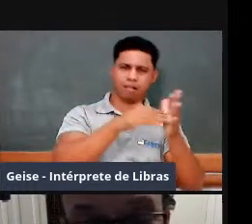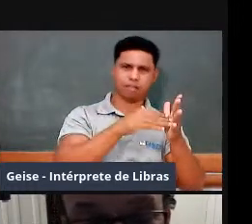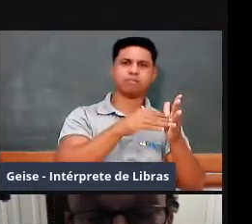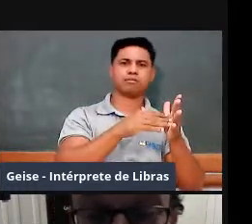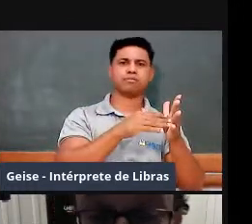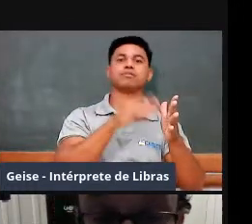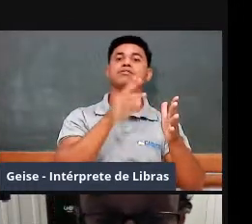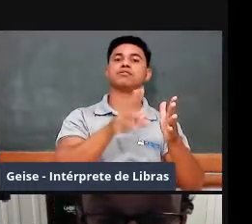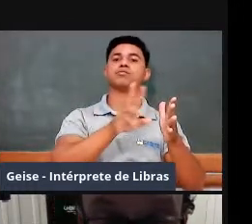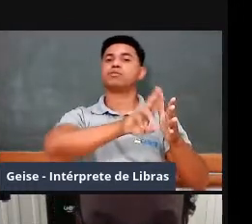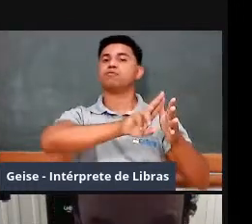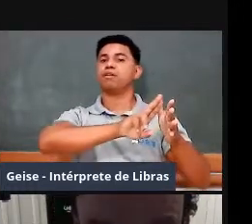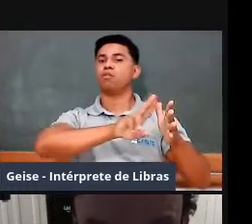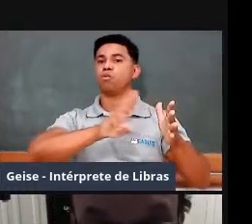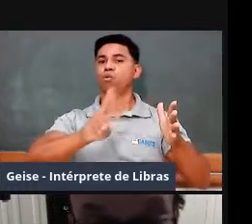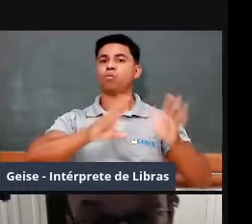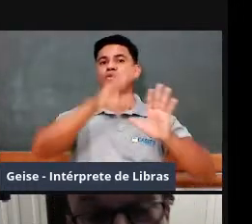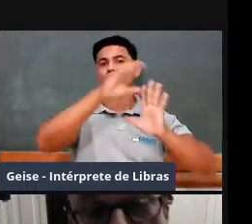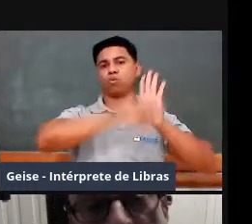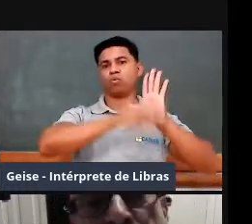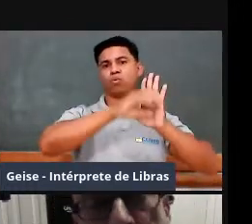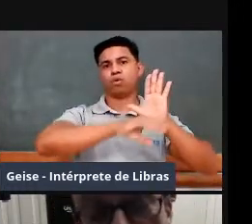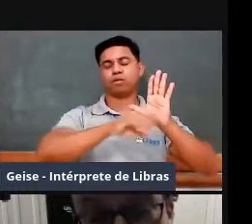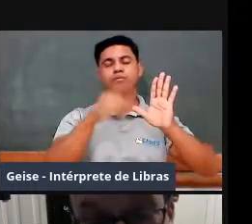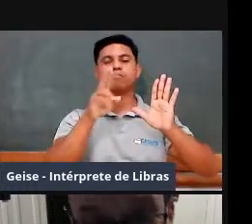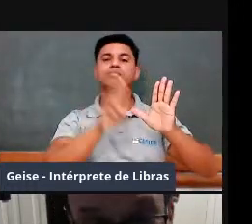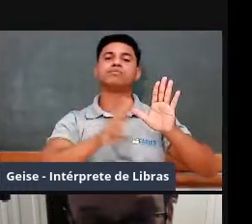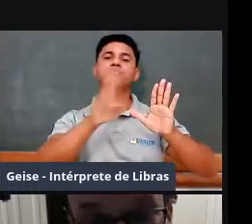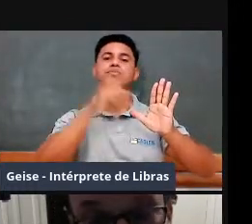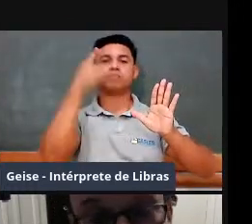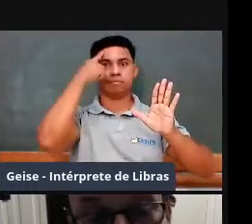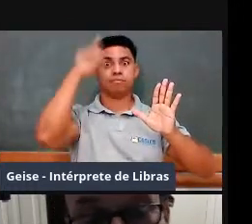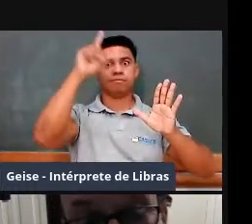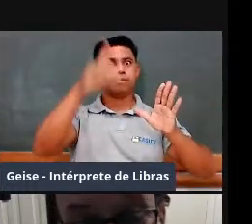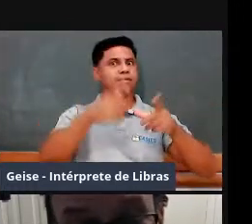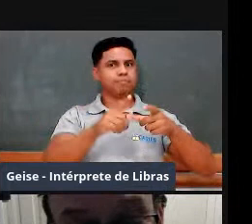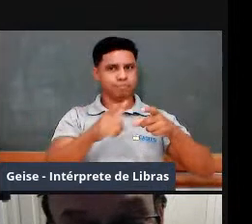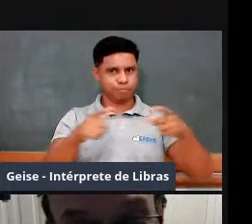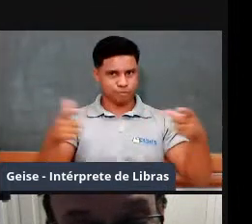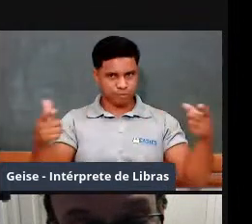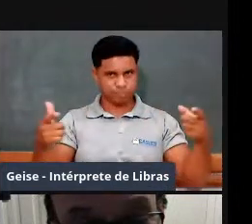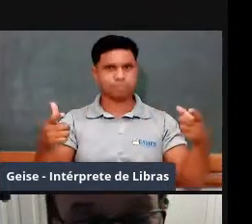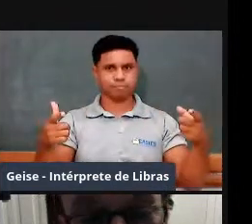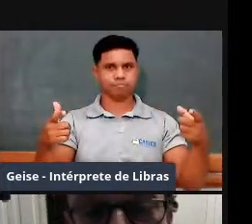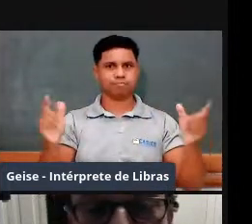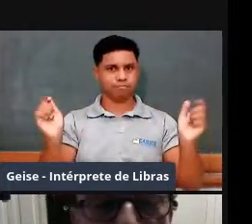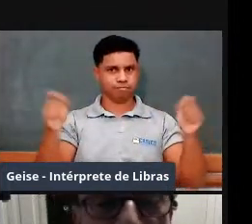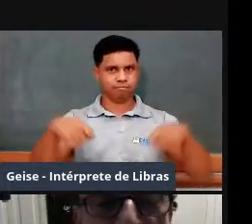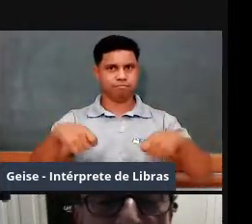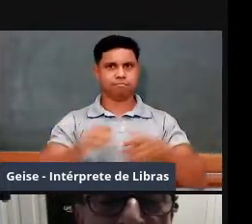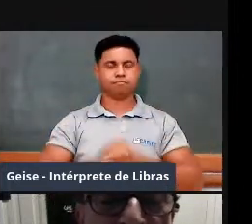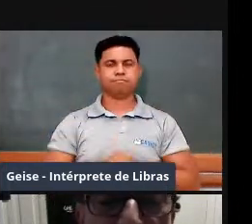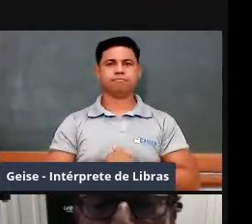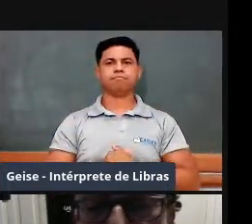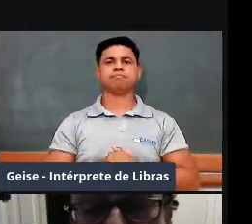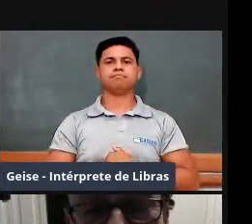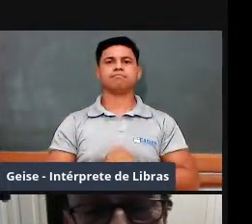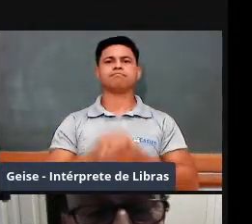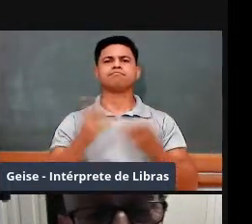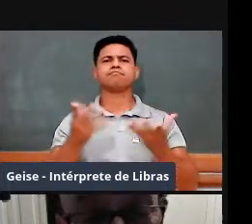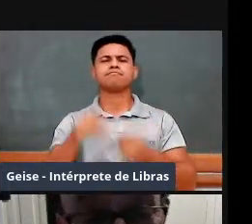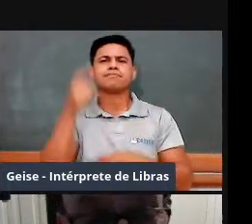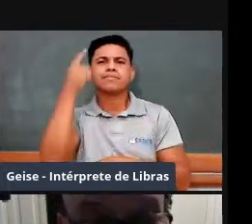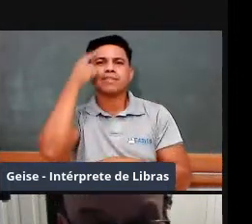essa ideia, como eu disse, bastante ampla, não é? E já começando, pensando no